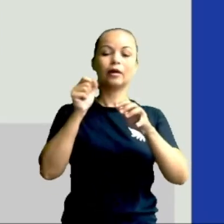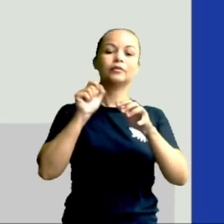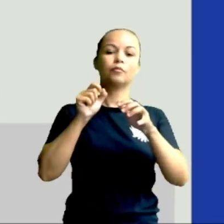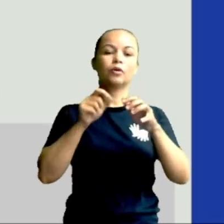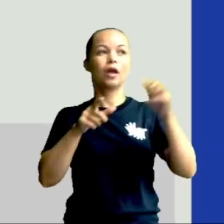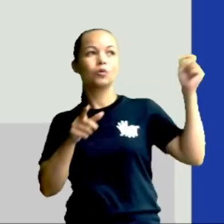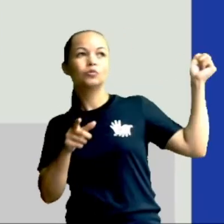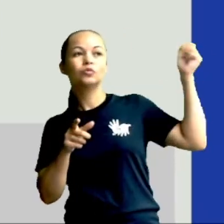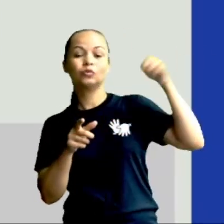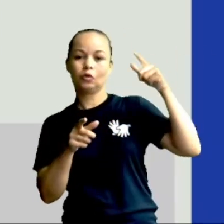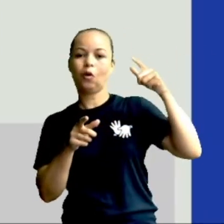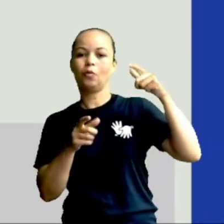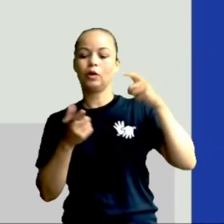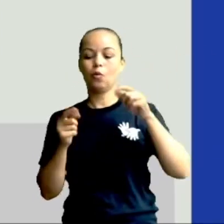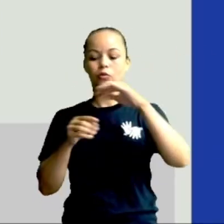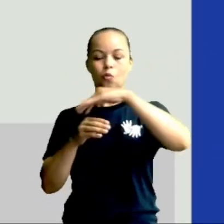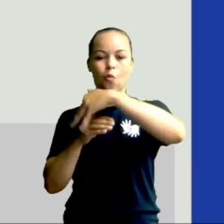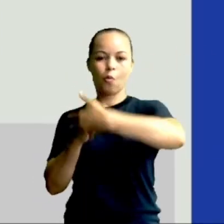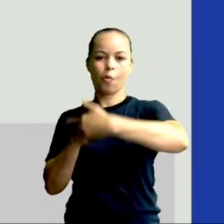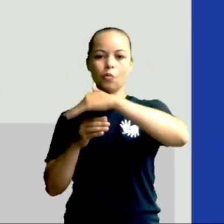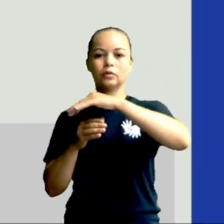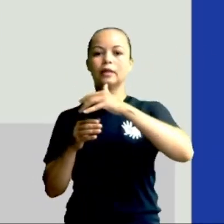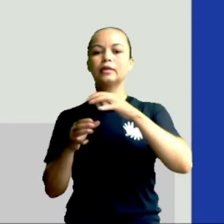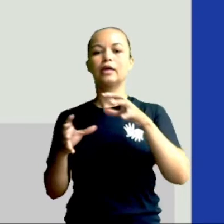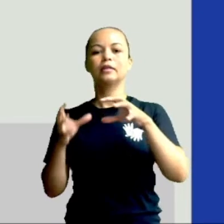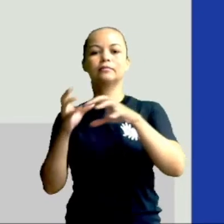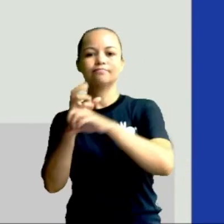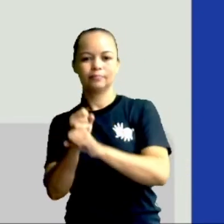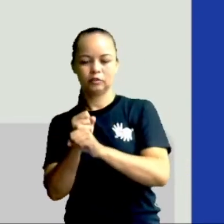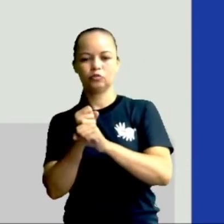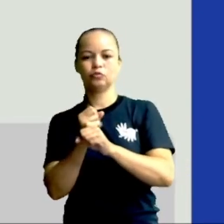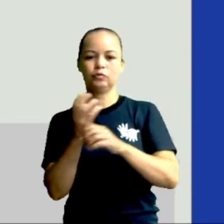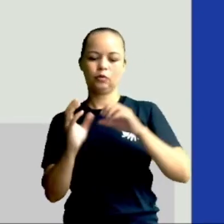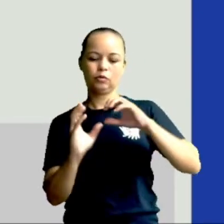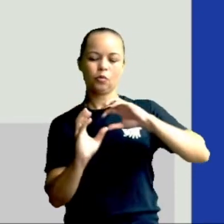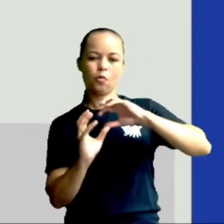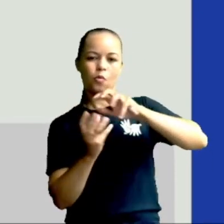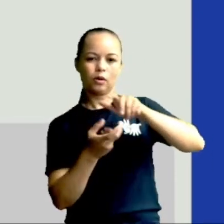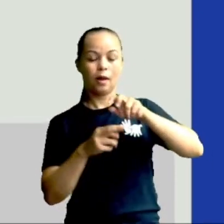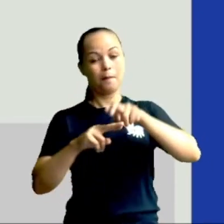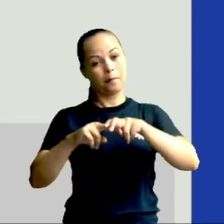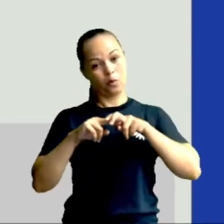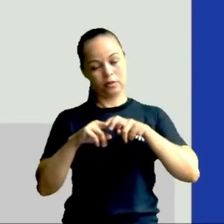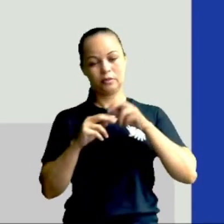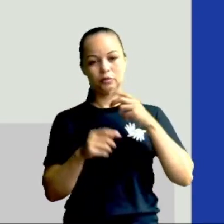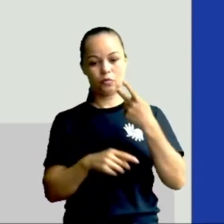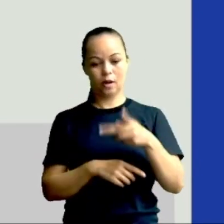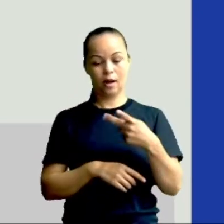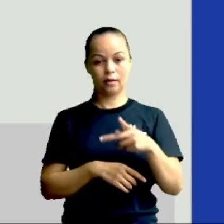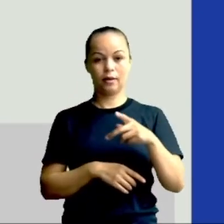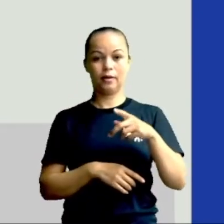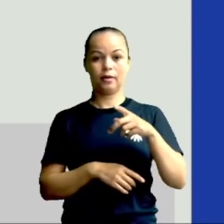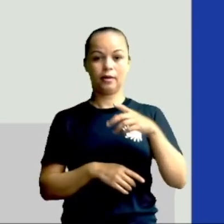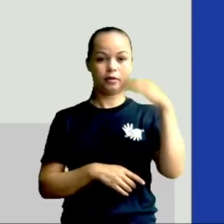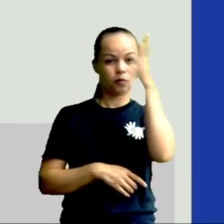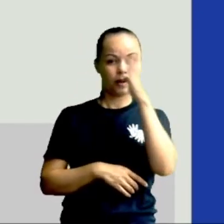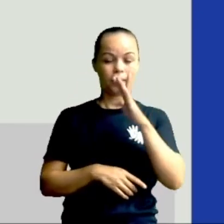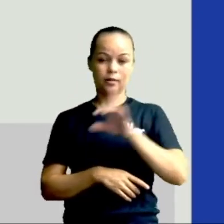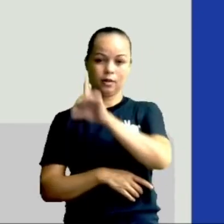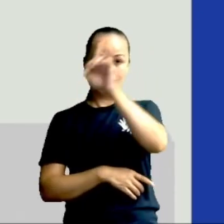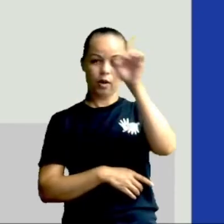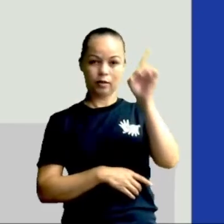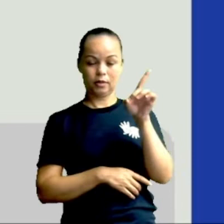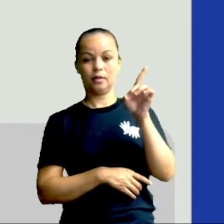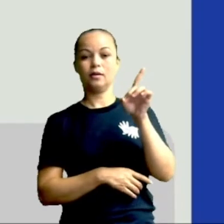enquanto o outro não recebe, certo? Enquanto ela está girando. Por isso que quando é dia aqui no Brasil, lá do outro lado do mundo,